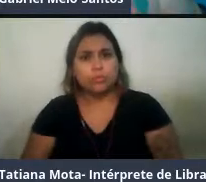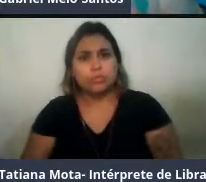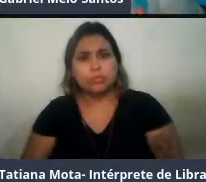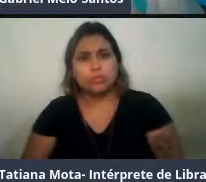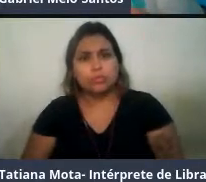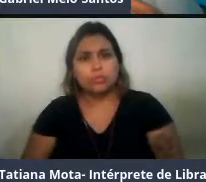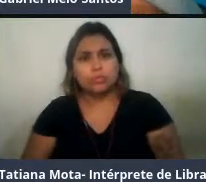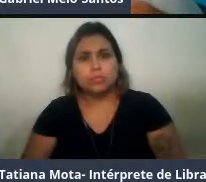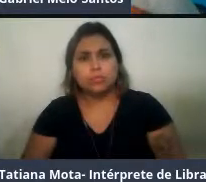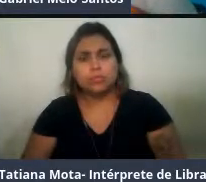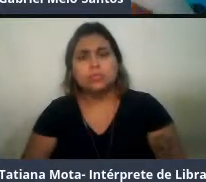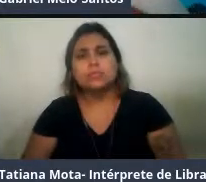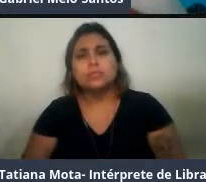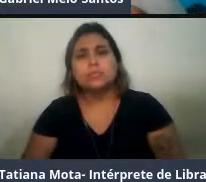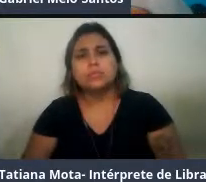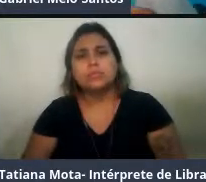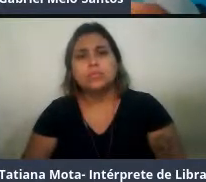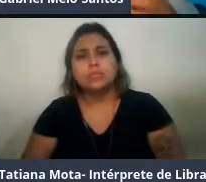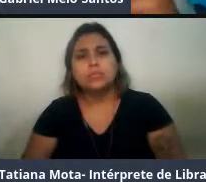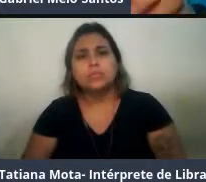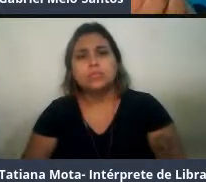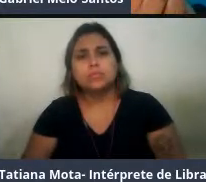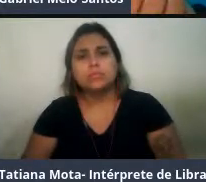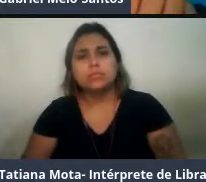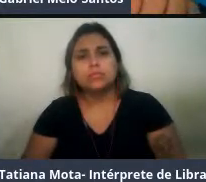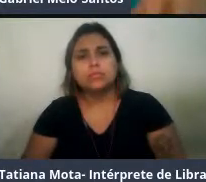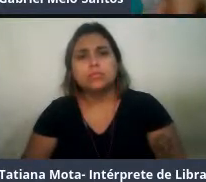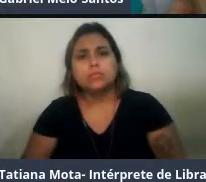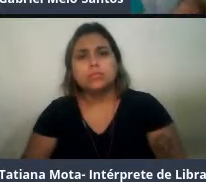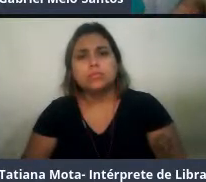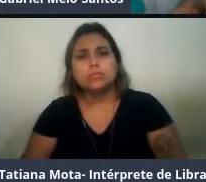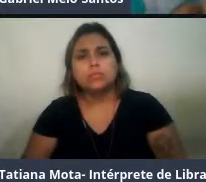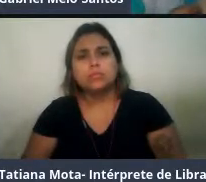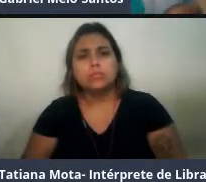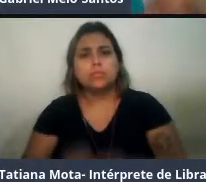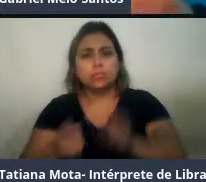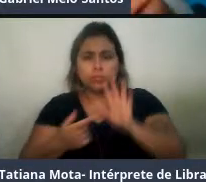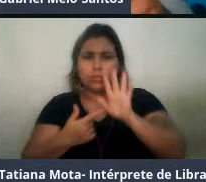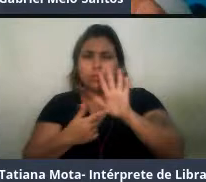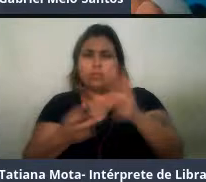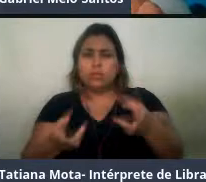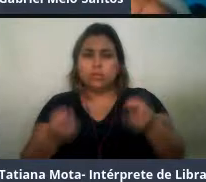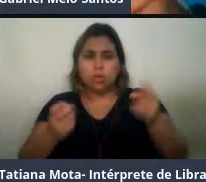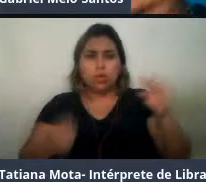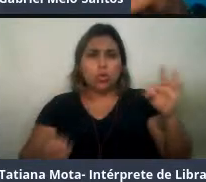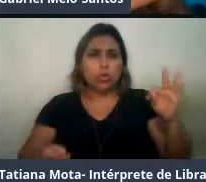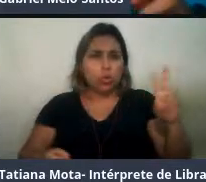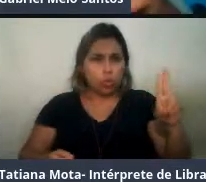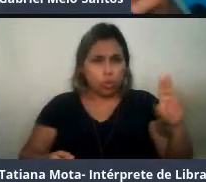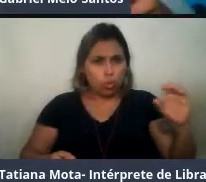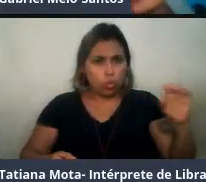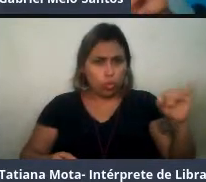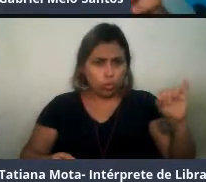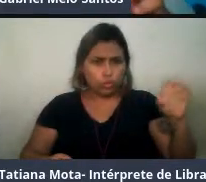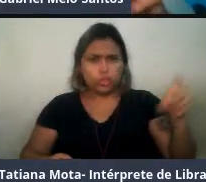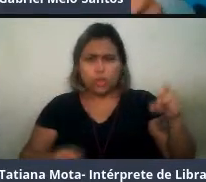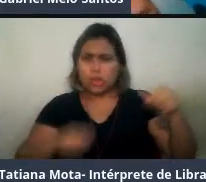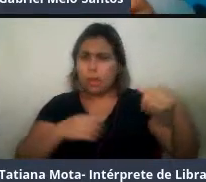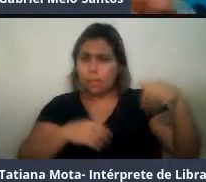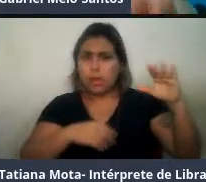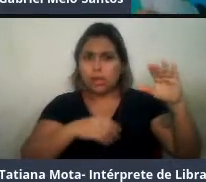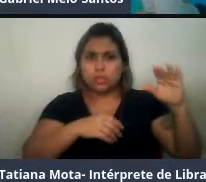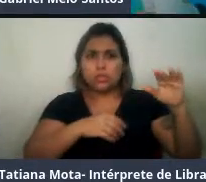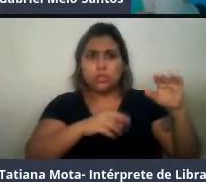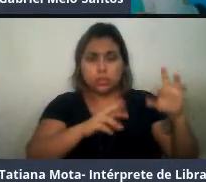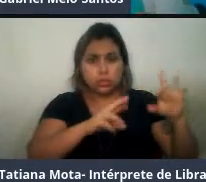A gente verificou, então, que as populações de Tococci são mais diferentes entre si do que as populações de Botucins. Elas são um pouco mais similares entre